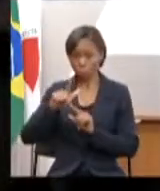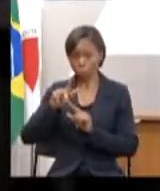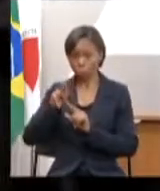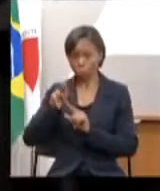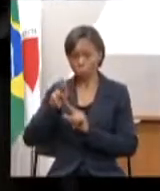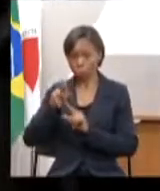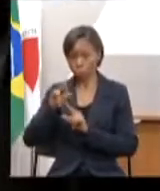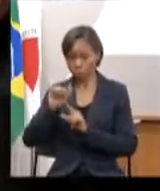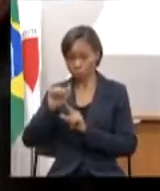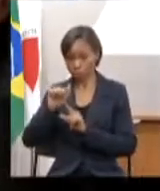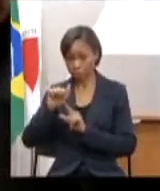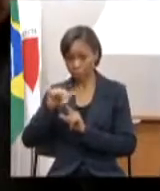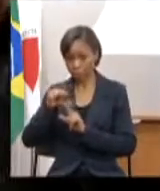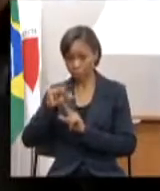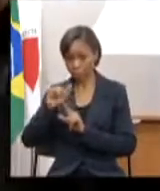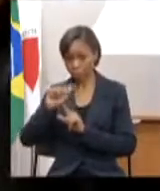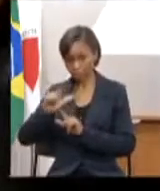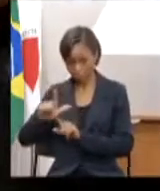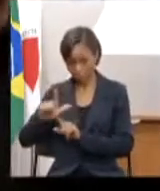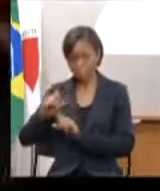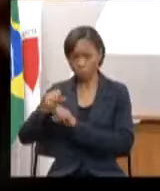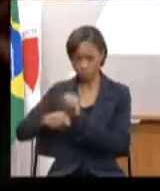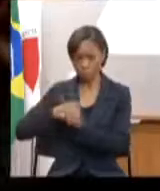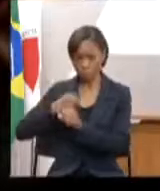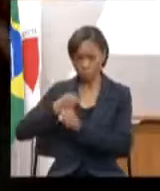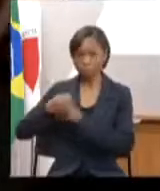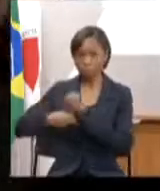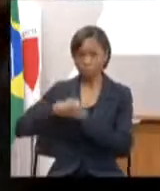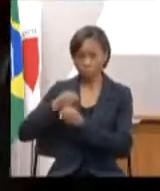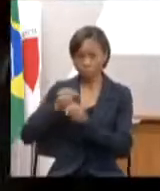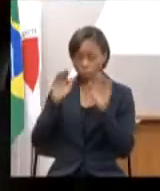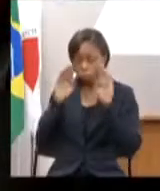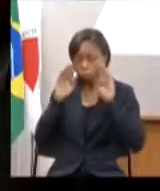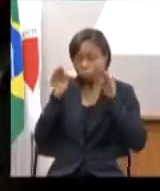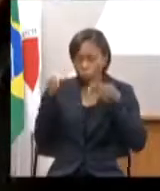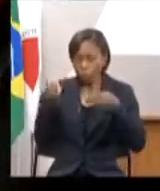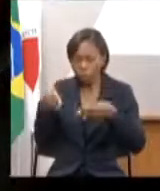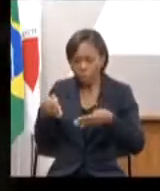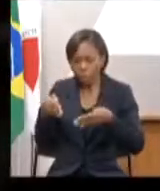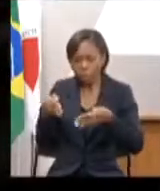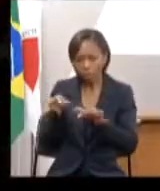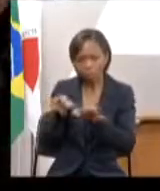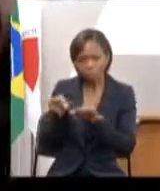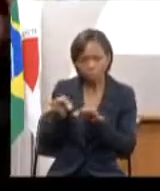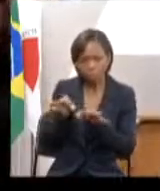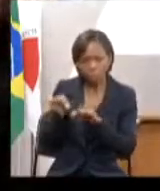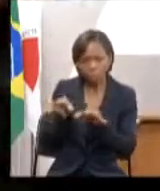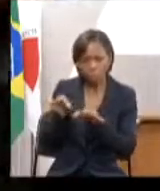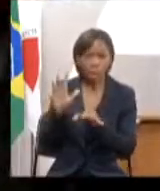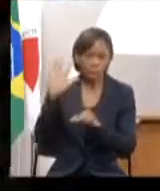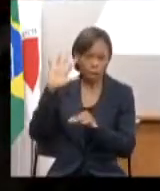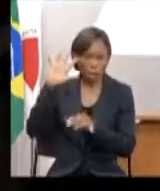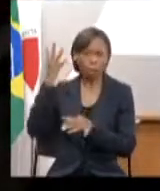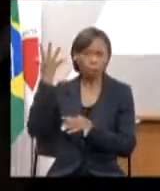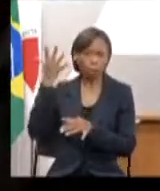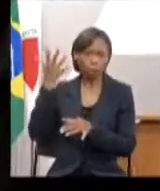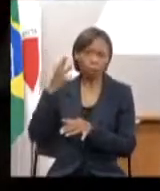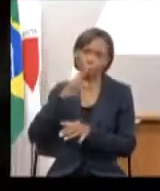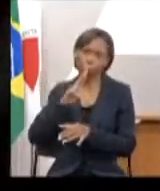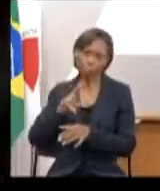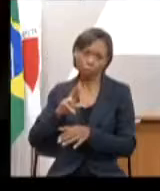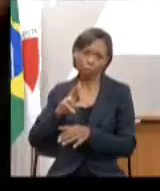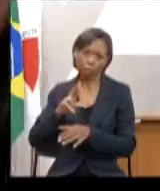referir de uma maneira muito focada na elaboração ele vai resultar na elaboração do orçamento do Estado